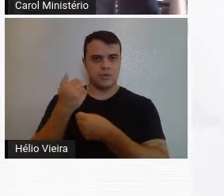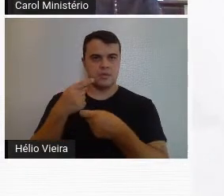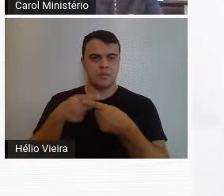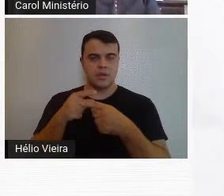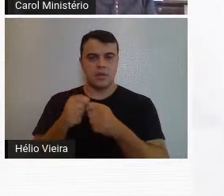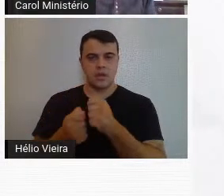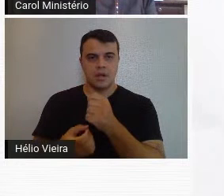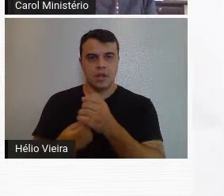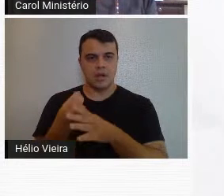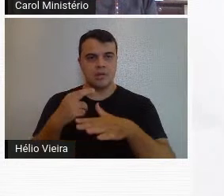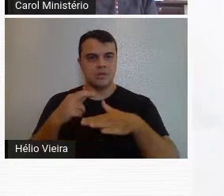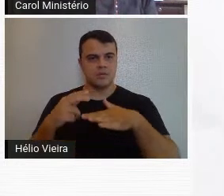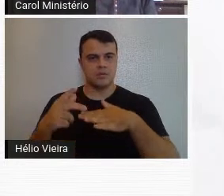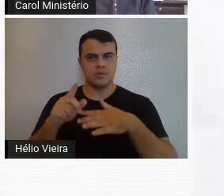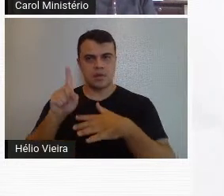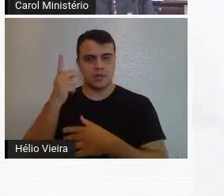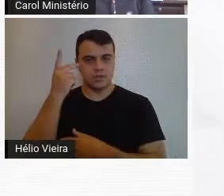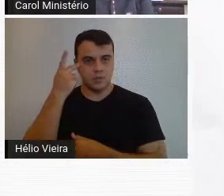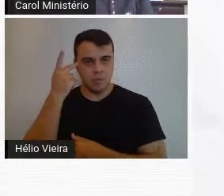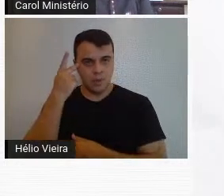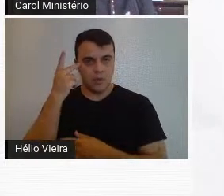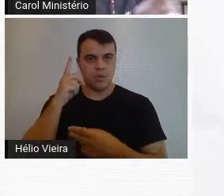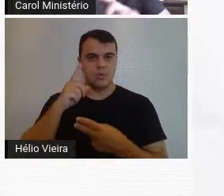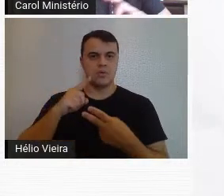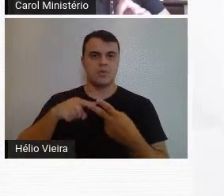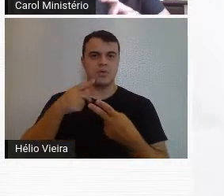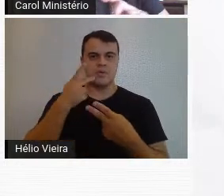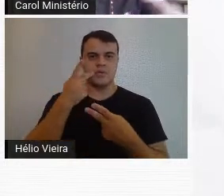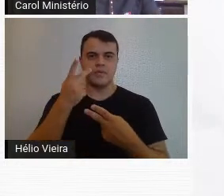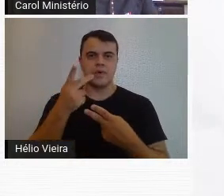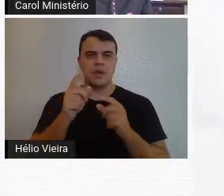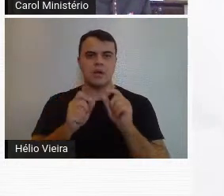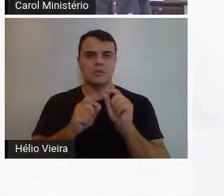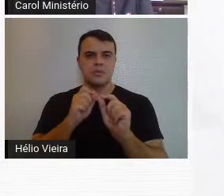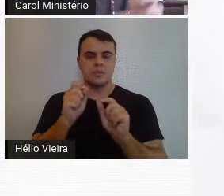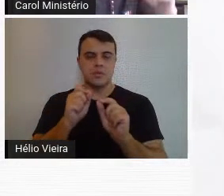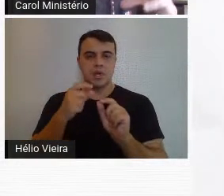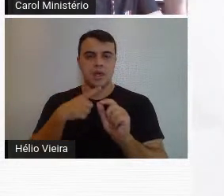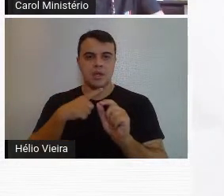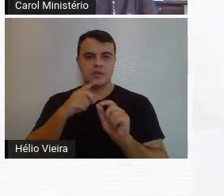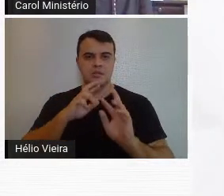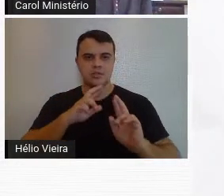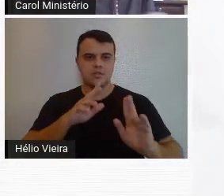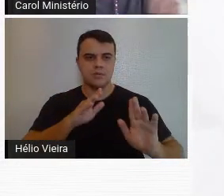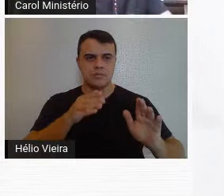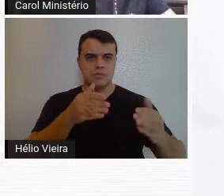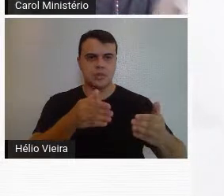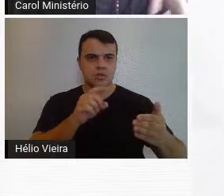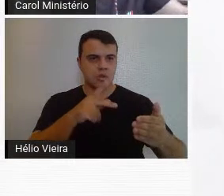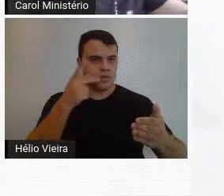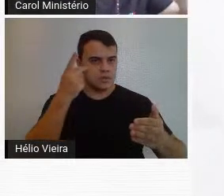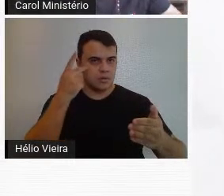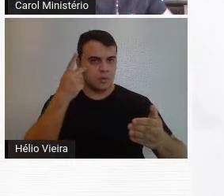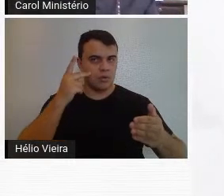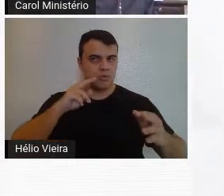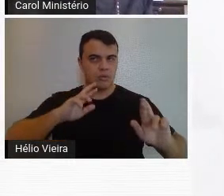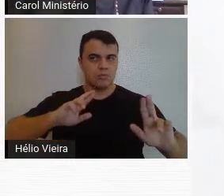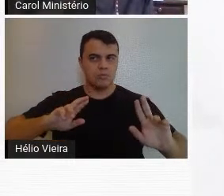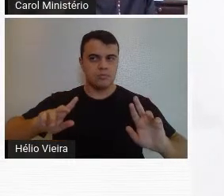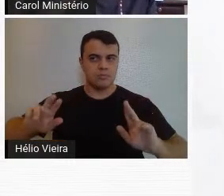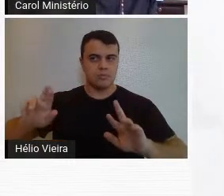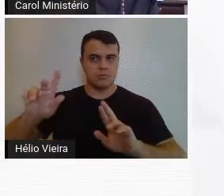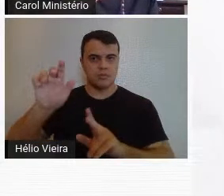produzido por várias instituições lá em São Paulo, que traz um pouco essa questão de descentralizar o movimento só em São Paulo, mas também em outros